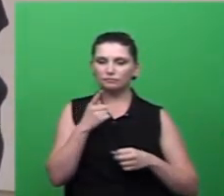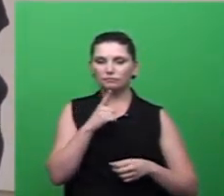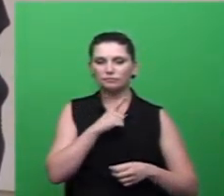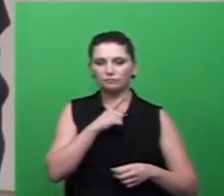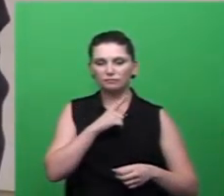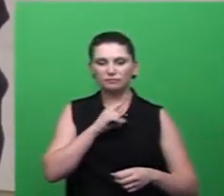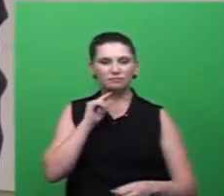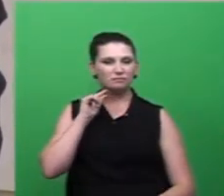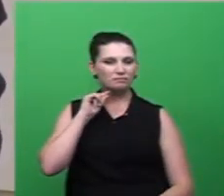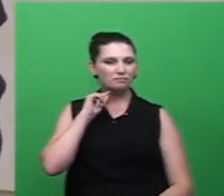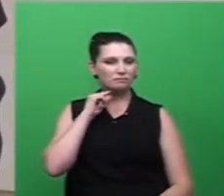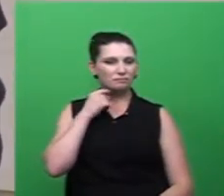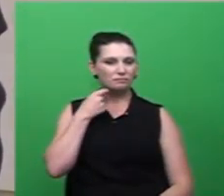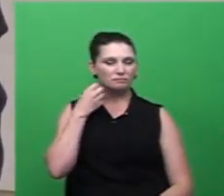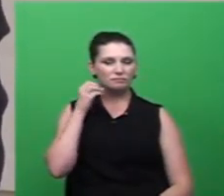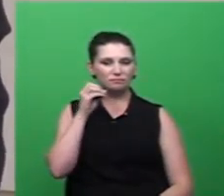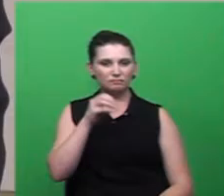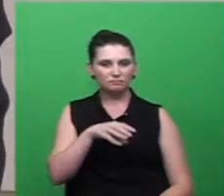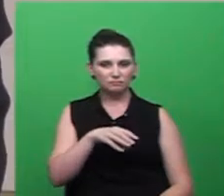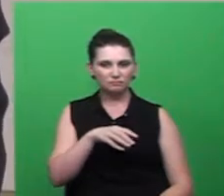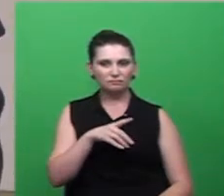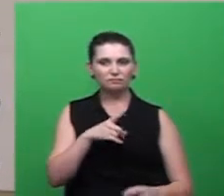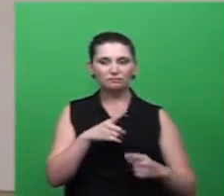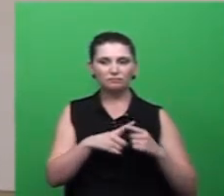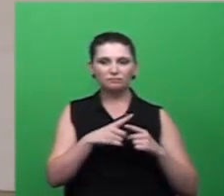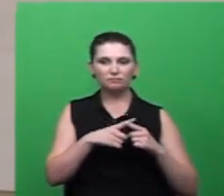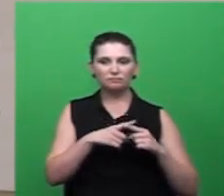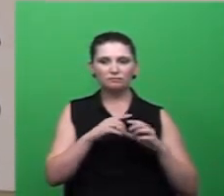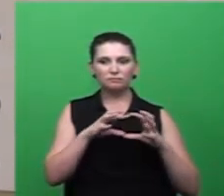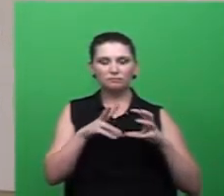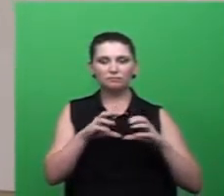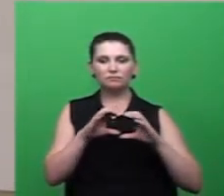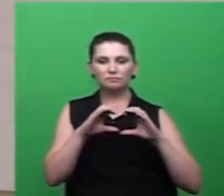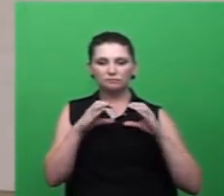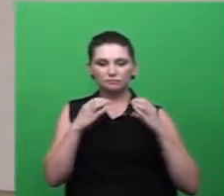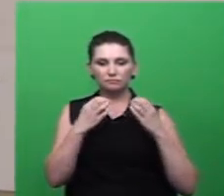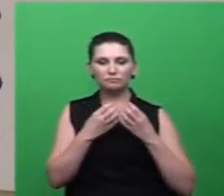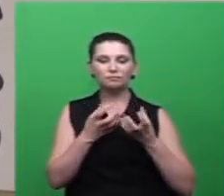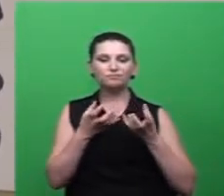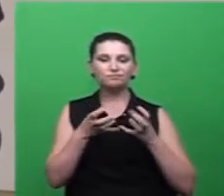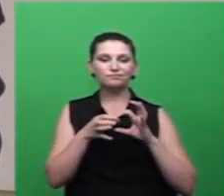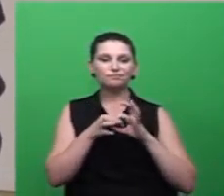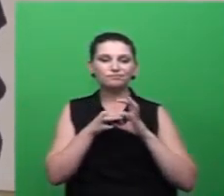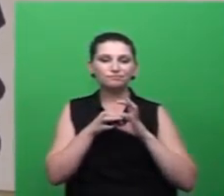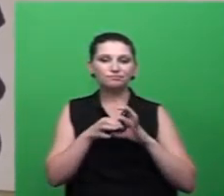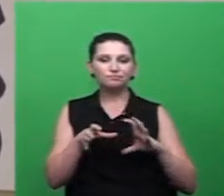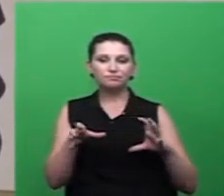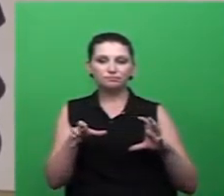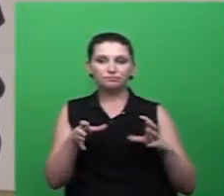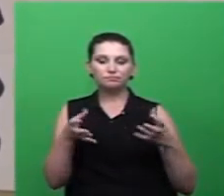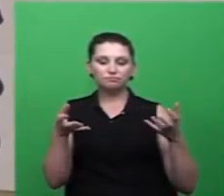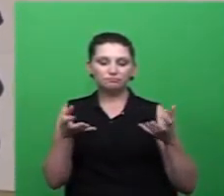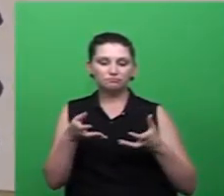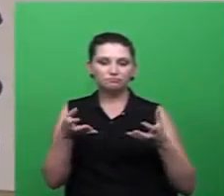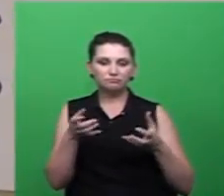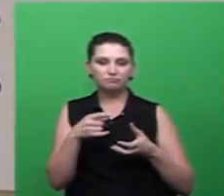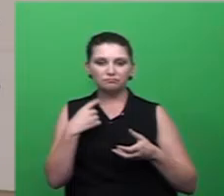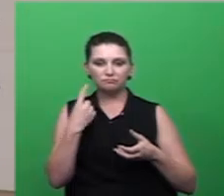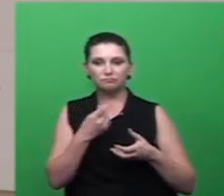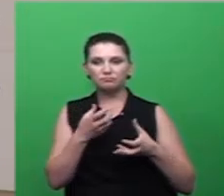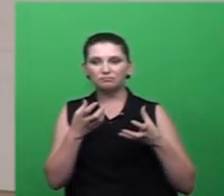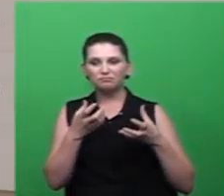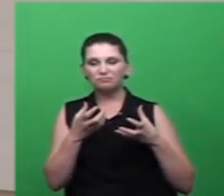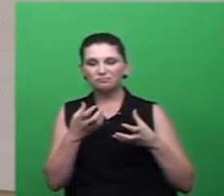entulhos porque as comunidades querem se livrar hoje para te colocar um tele-entulho é